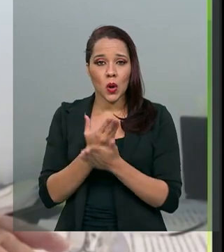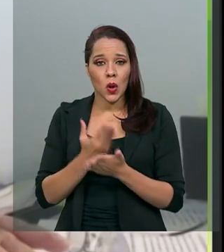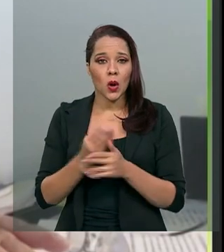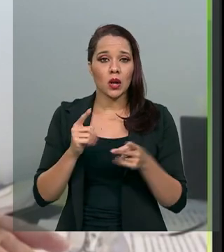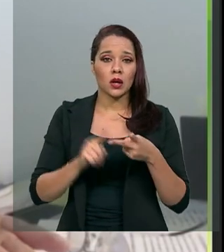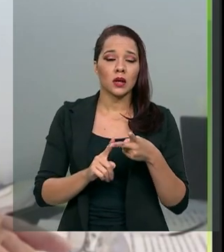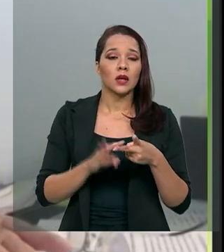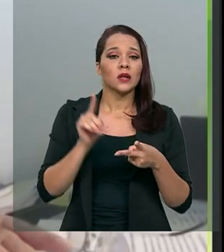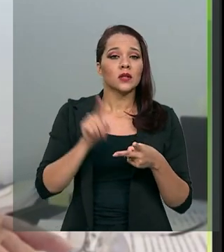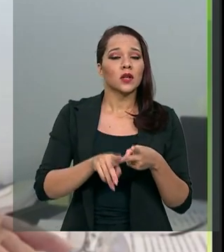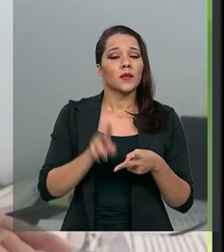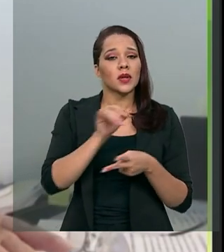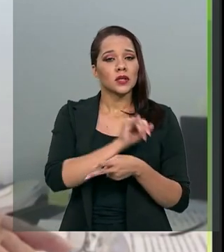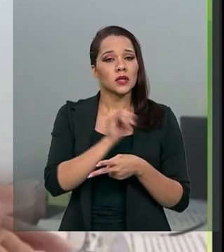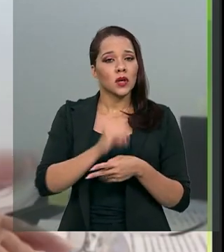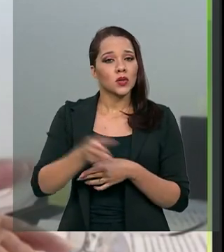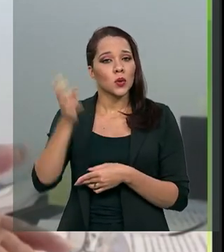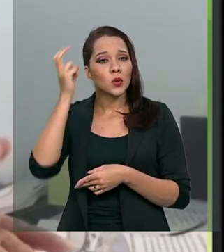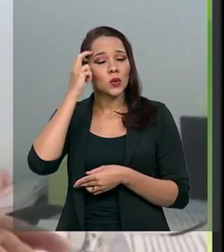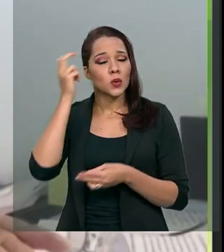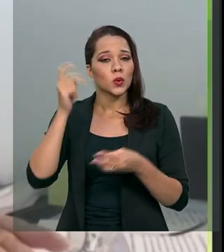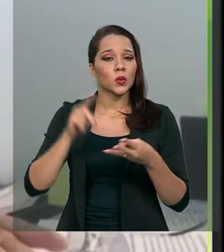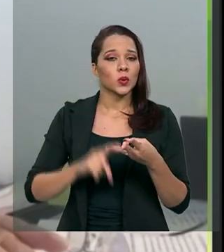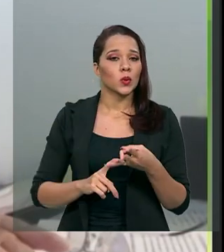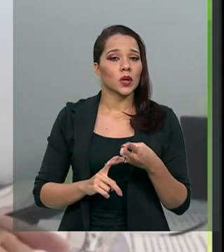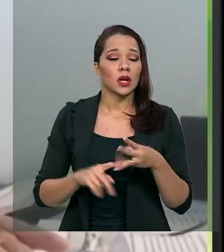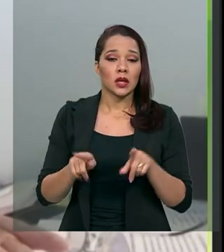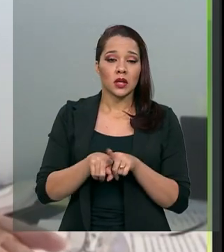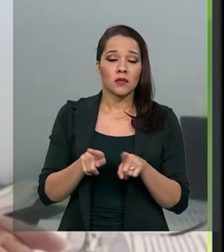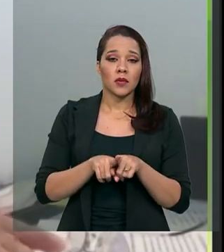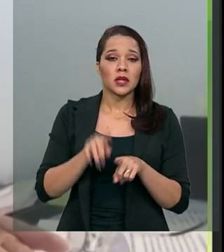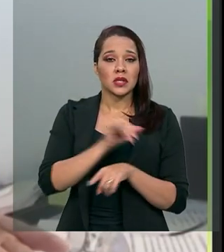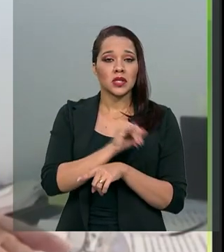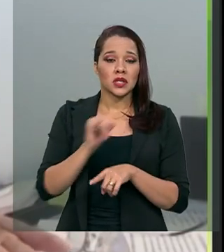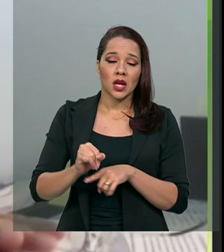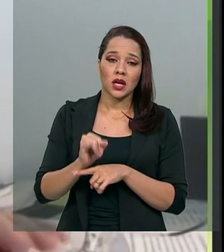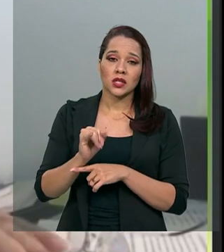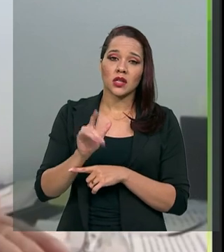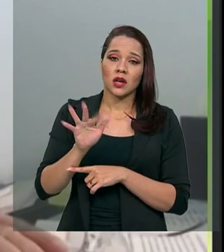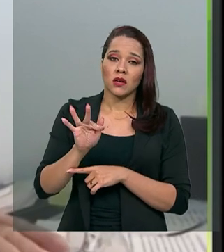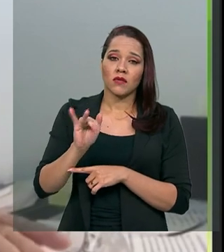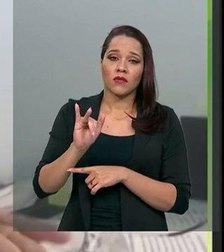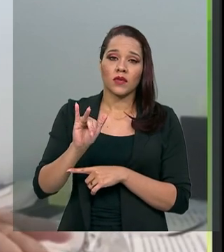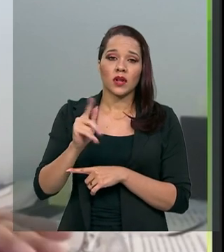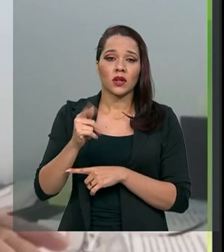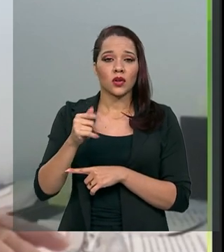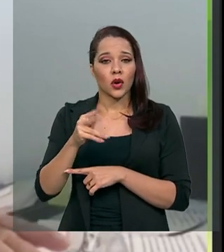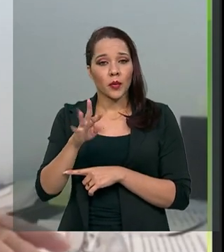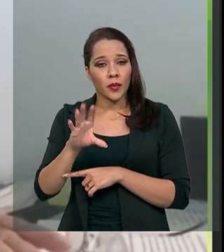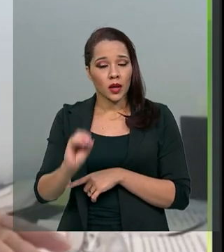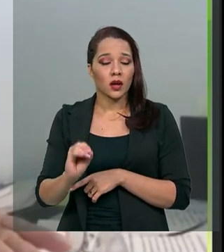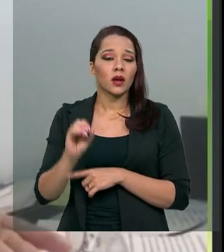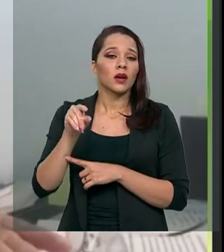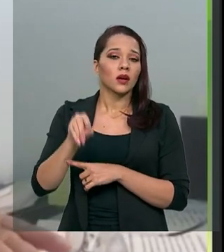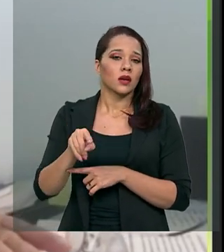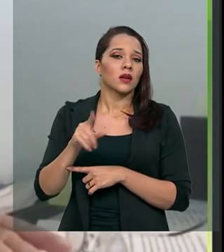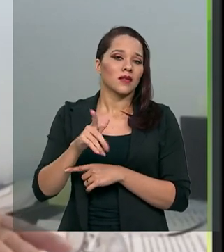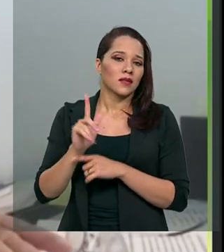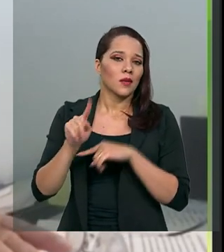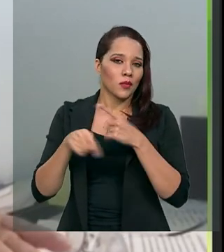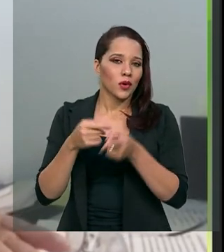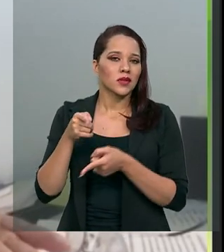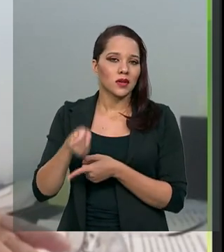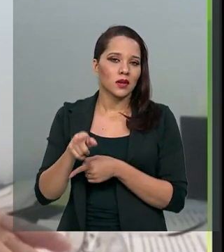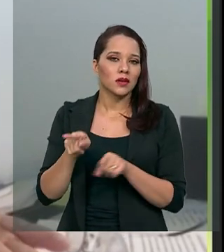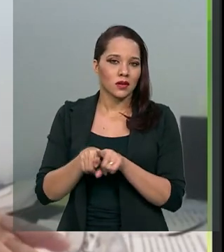entidades culturais, sobre as entidades sem fins lucrativos, que no final da história, na sua